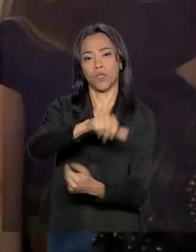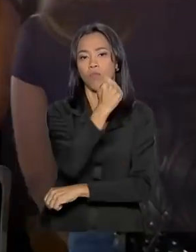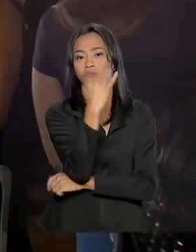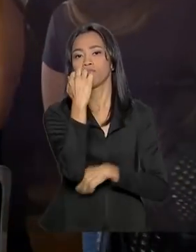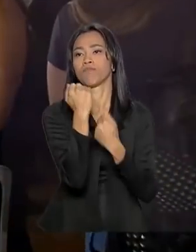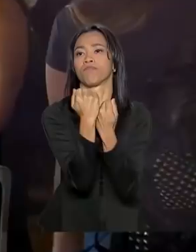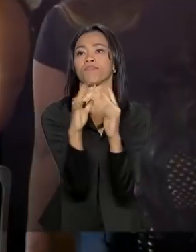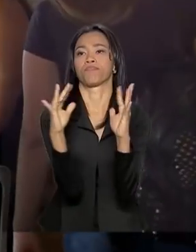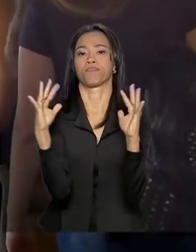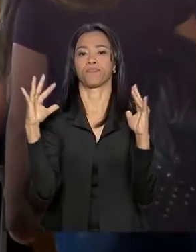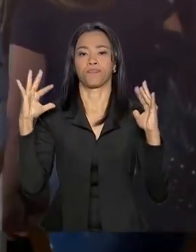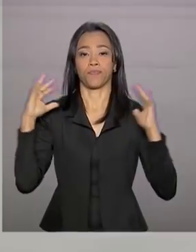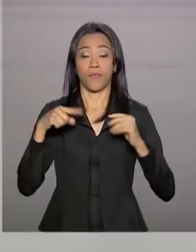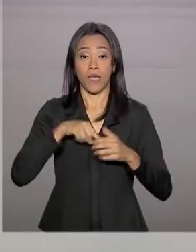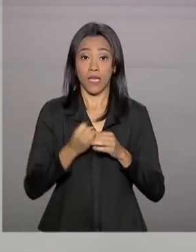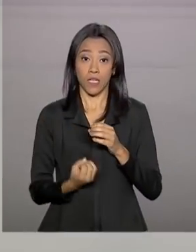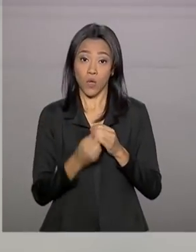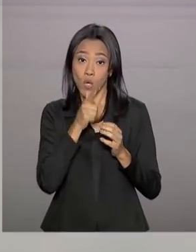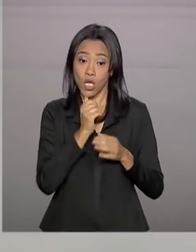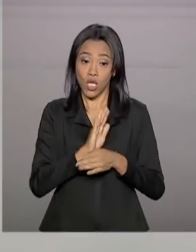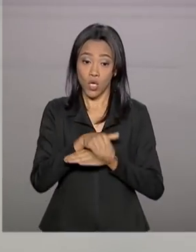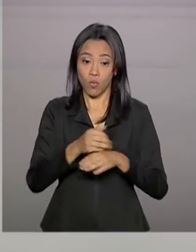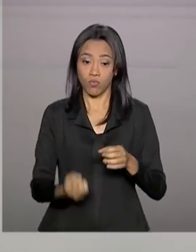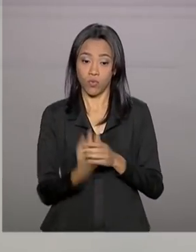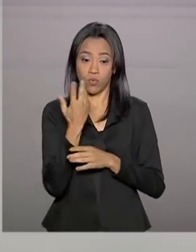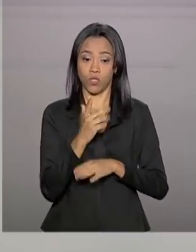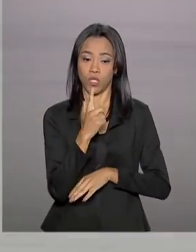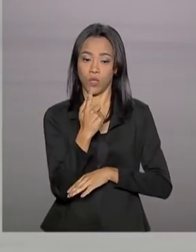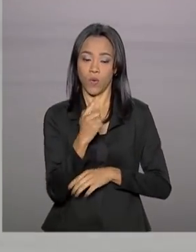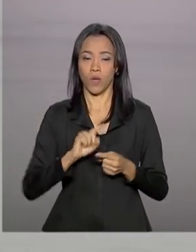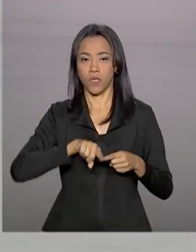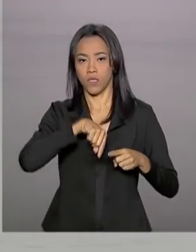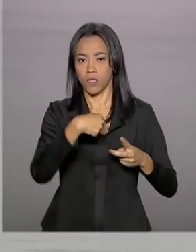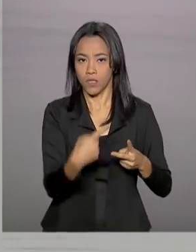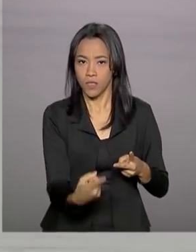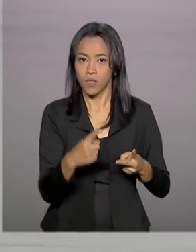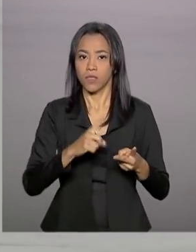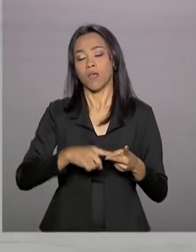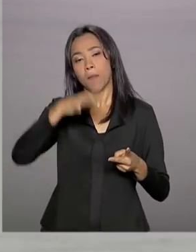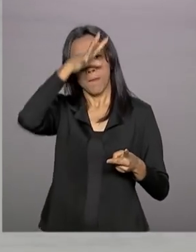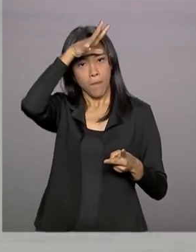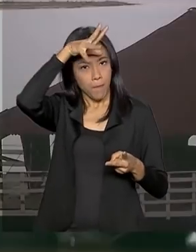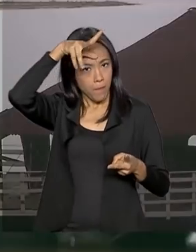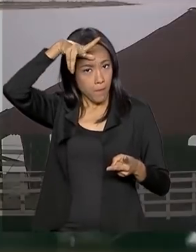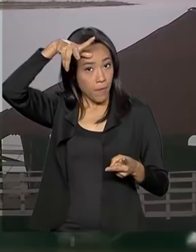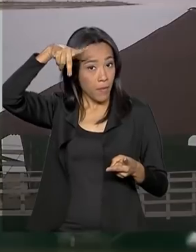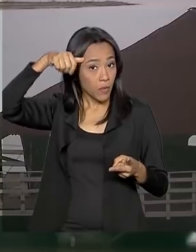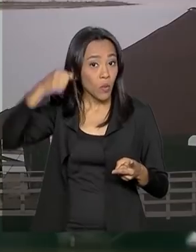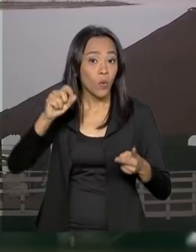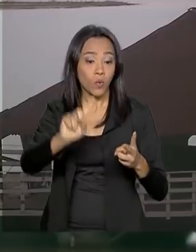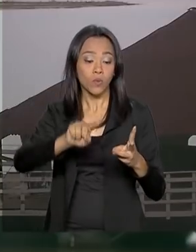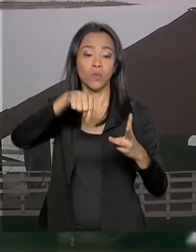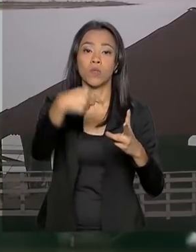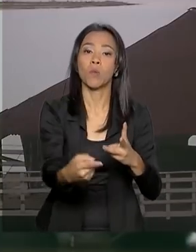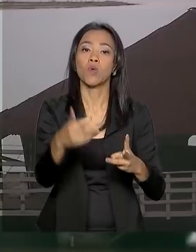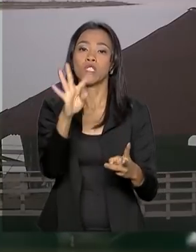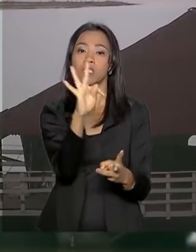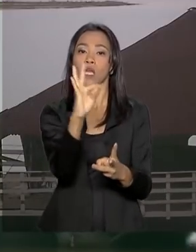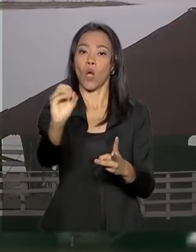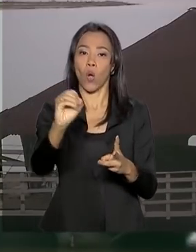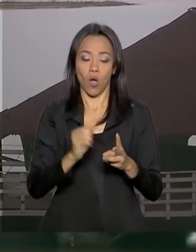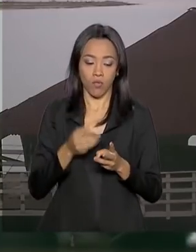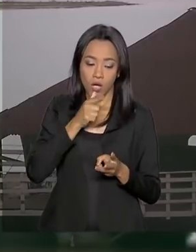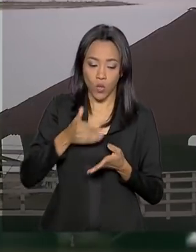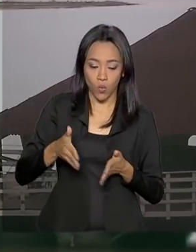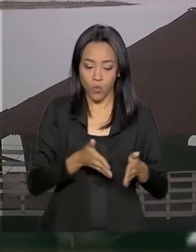Araguaia, ele nasce no estado de Goiás, passa por Mato Grosso, Tocantins e também pelo Pará. o segundo rio mais importante